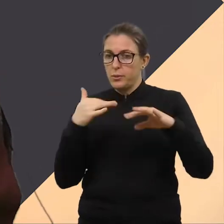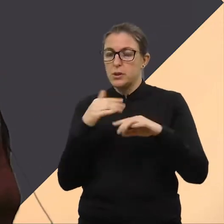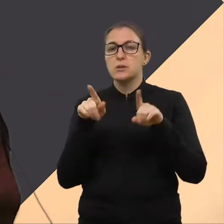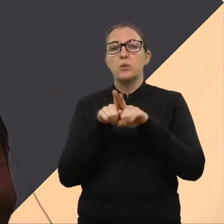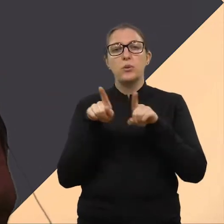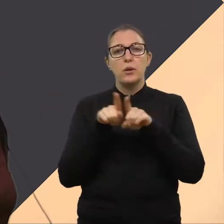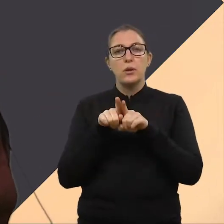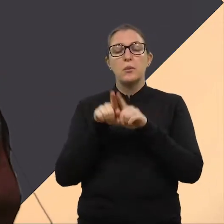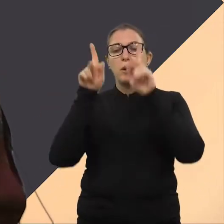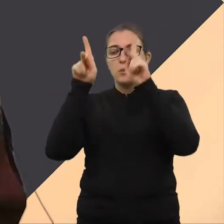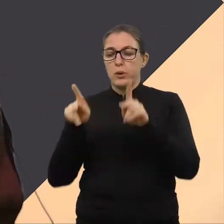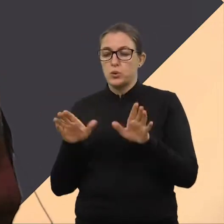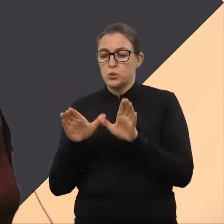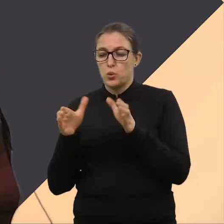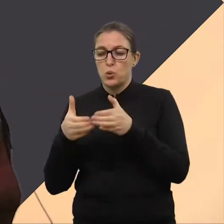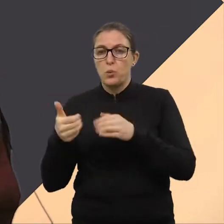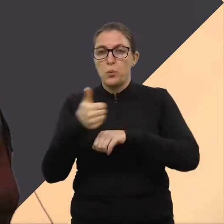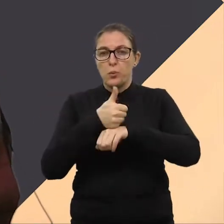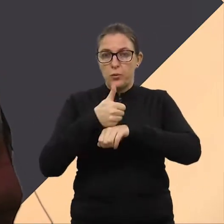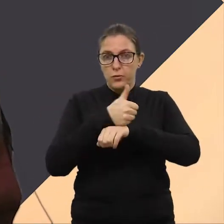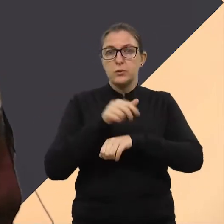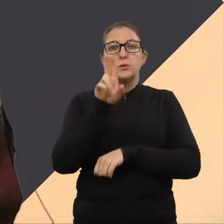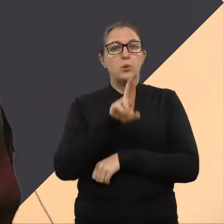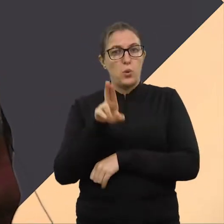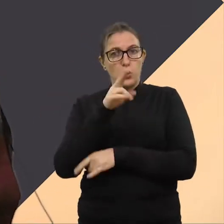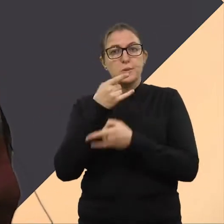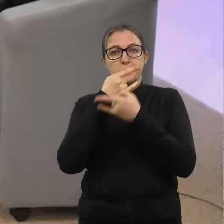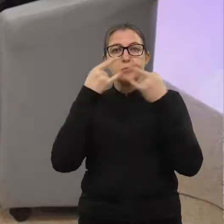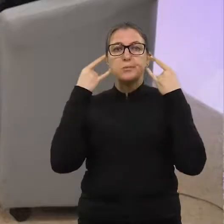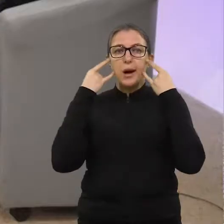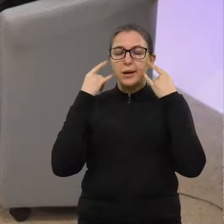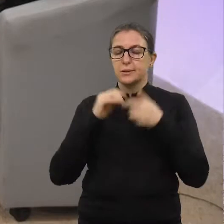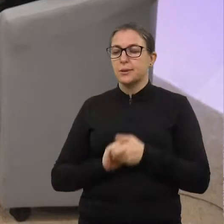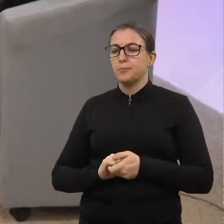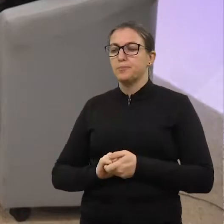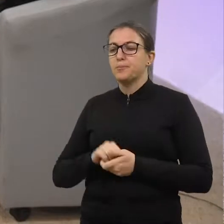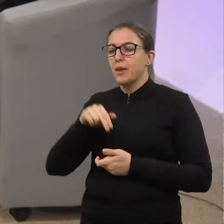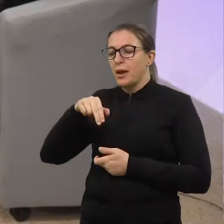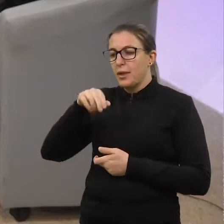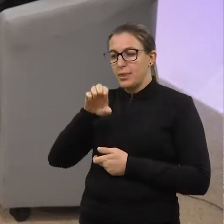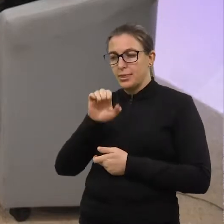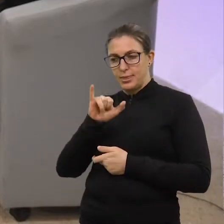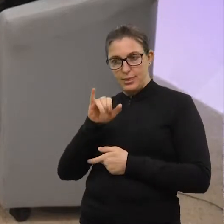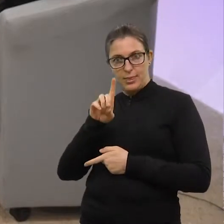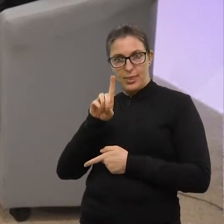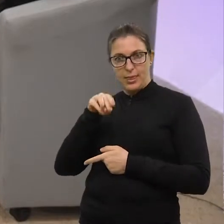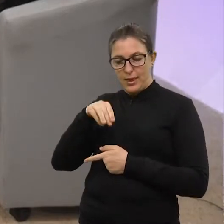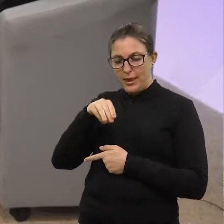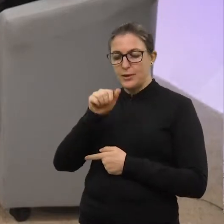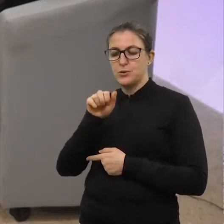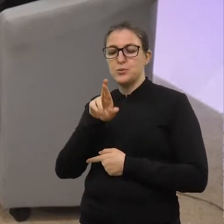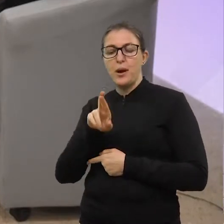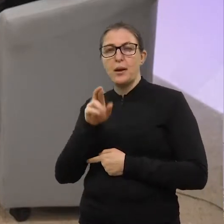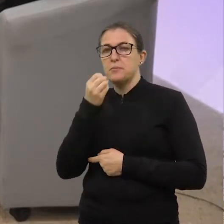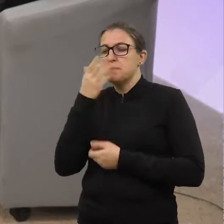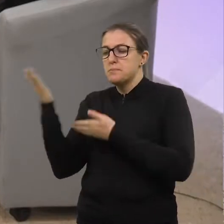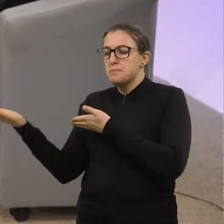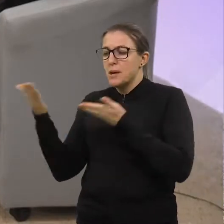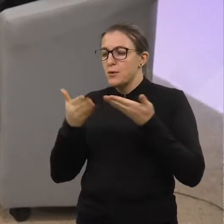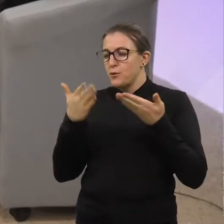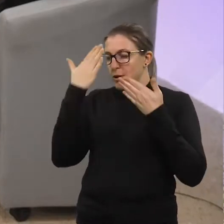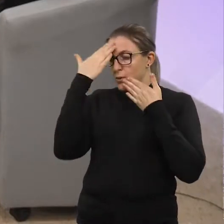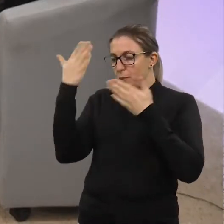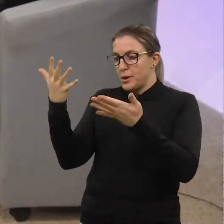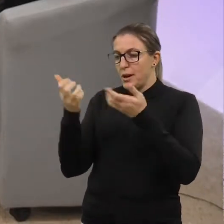integrantes da equipe, todos estão de máscara. Neide Mar, seja bem-vindo, obrigada por aceitar esse